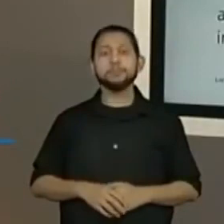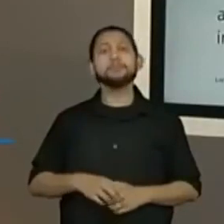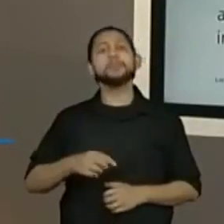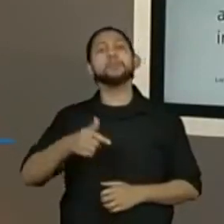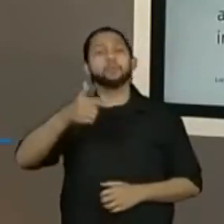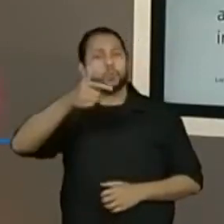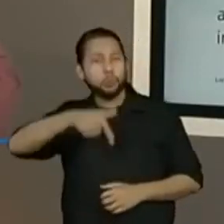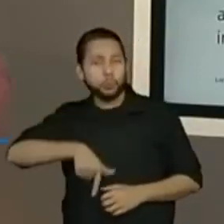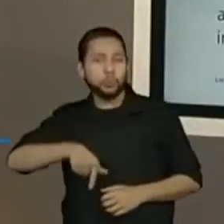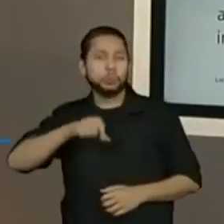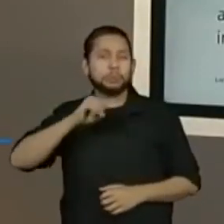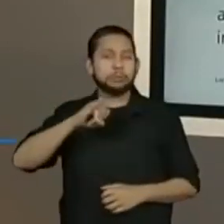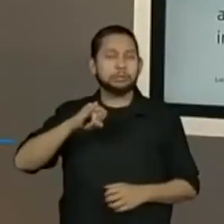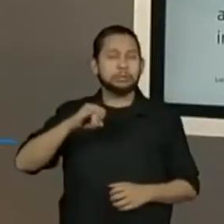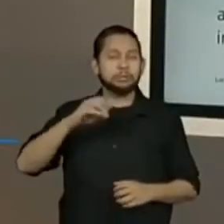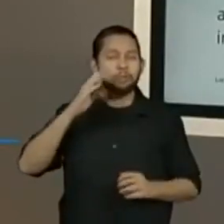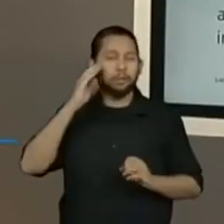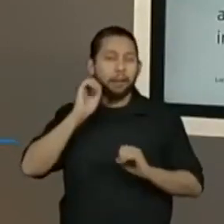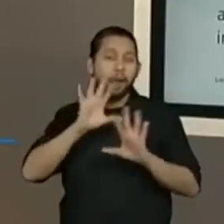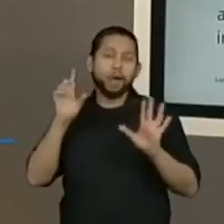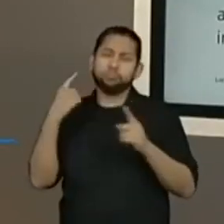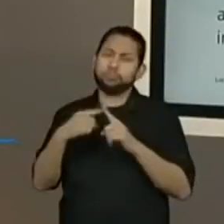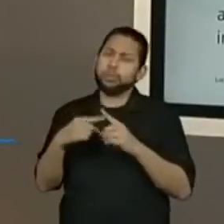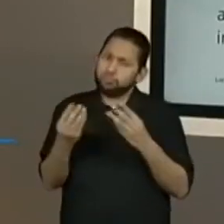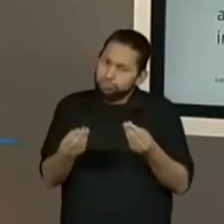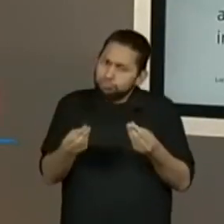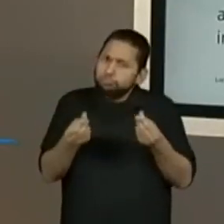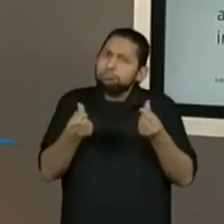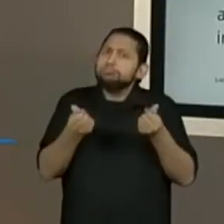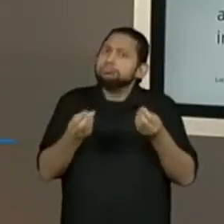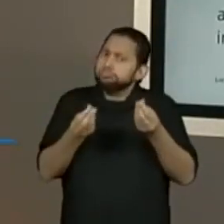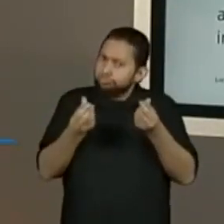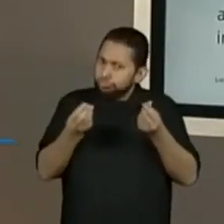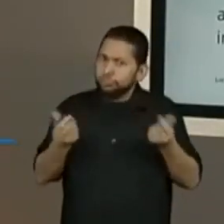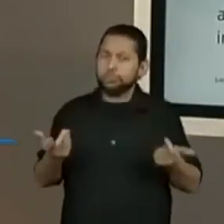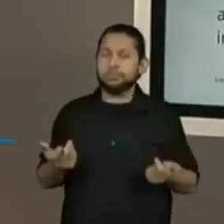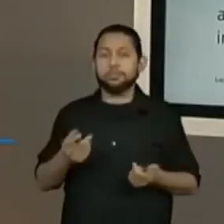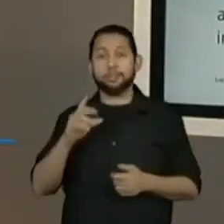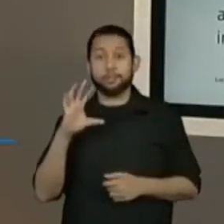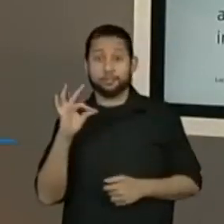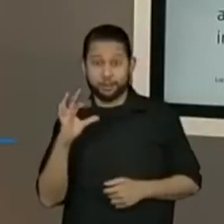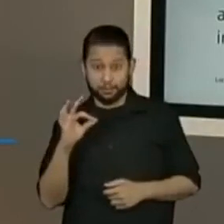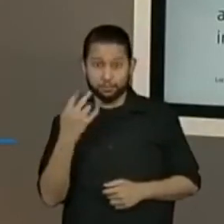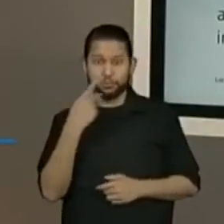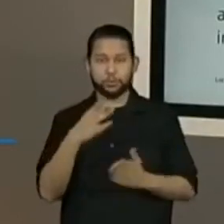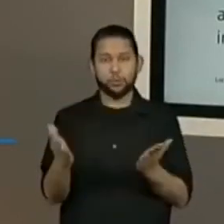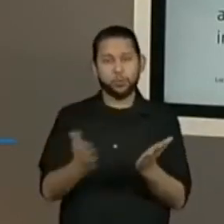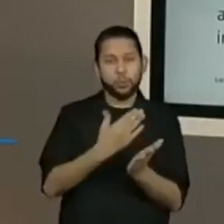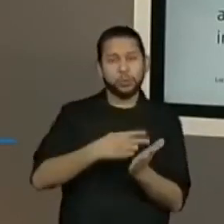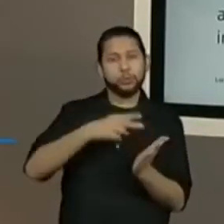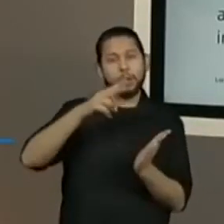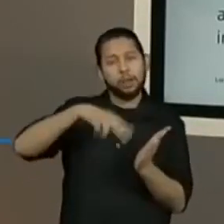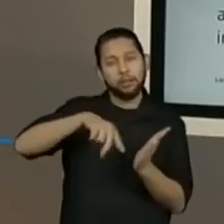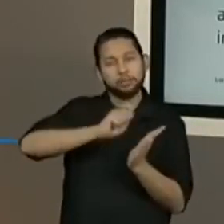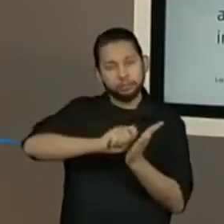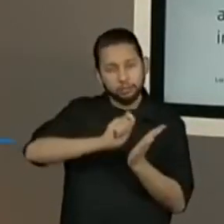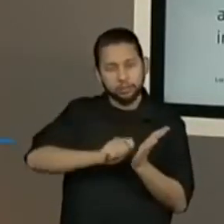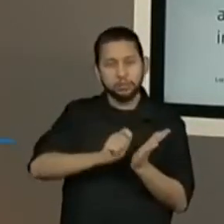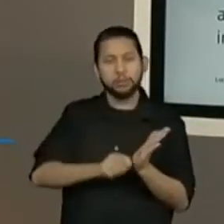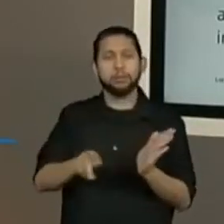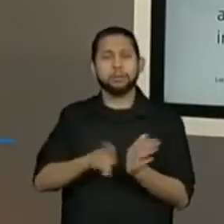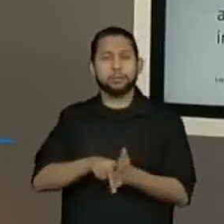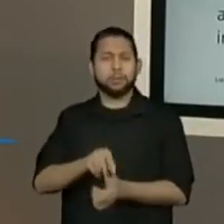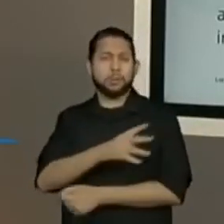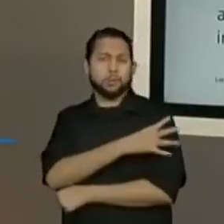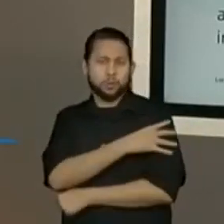ficou muito claro, porque é uma linguagem um pouco mais rebuscada. Essa fábula está aí no Ler e Escrever de vocês, do quarto ano.